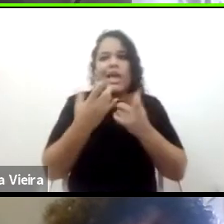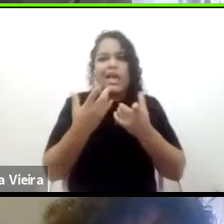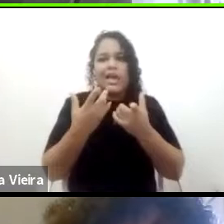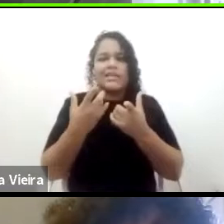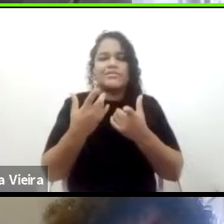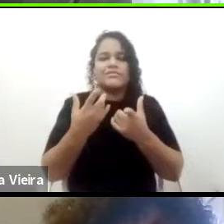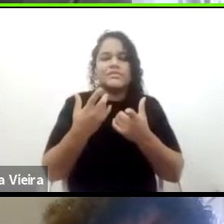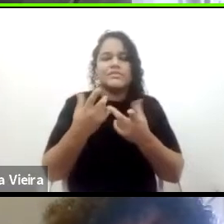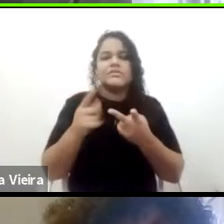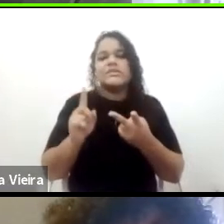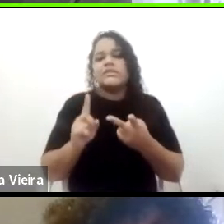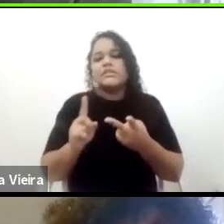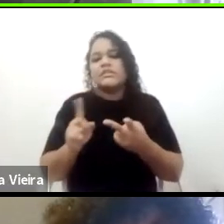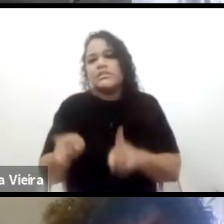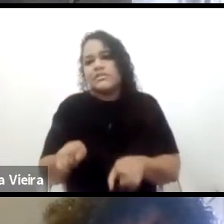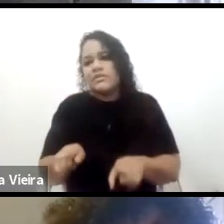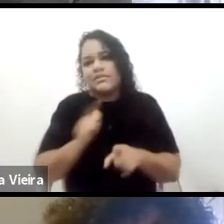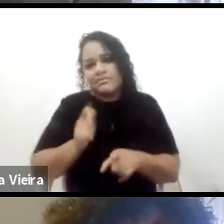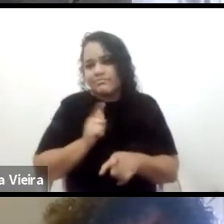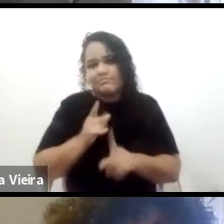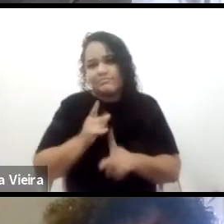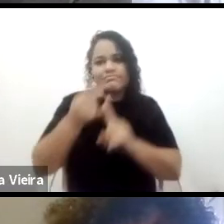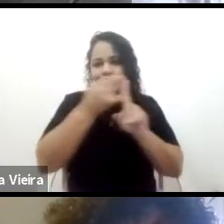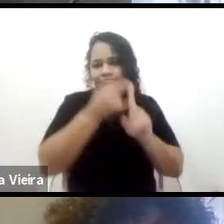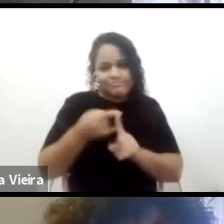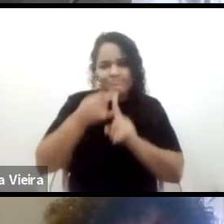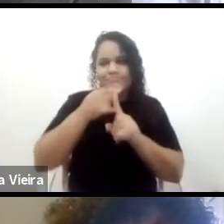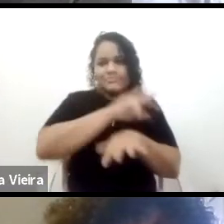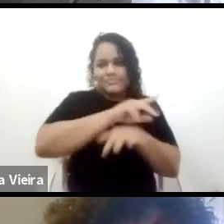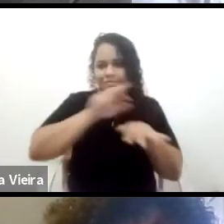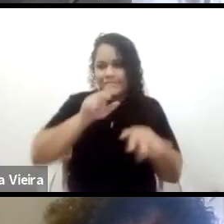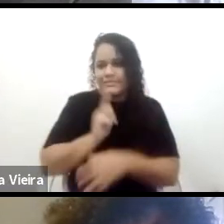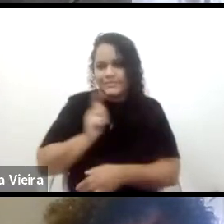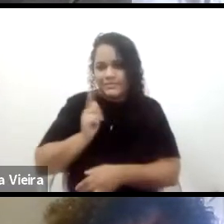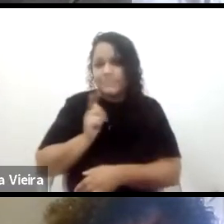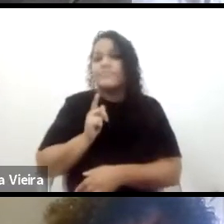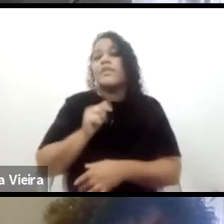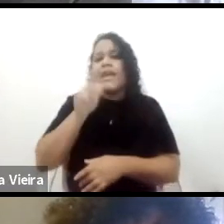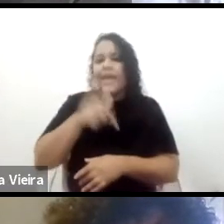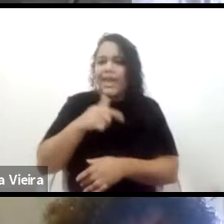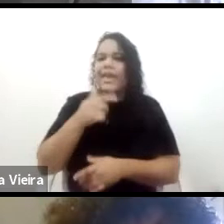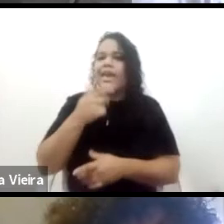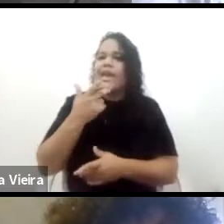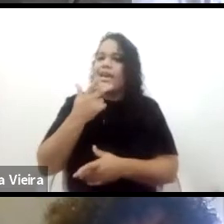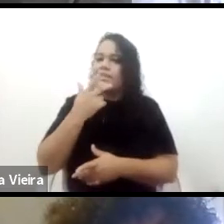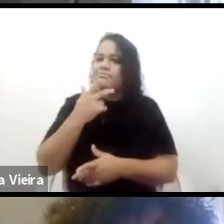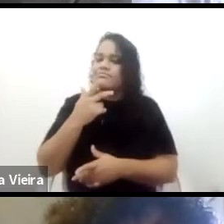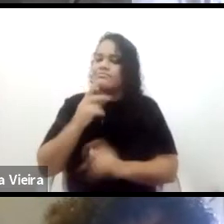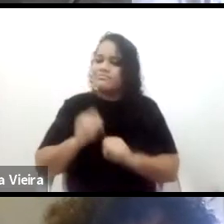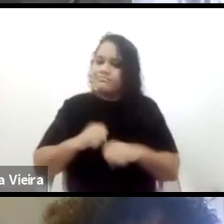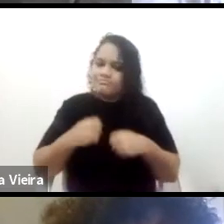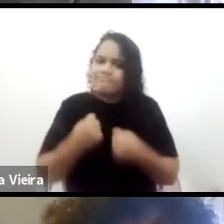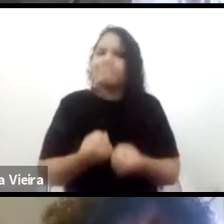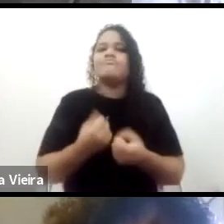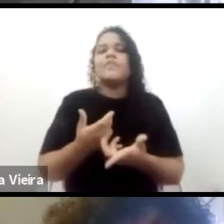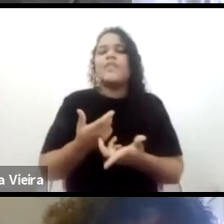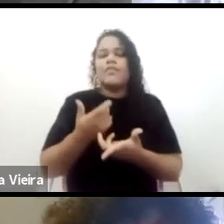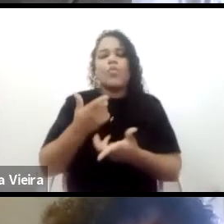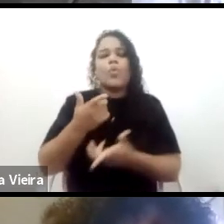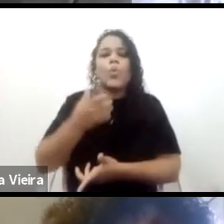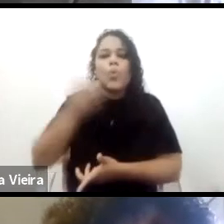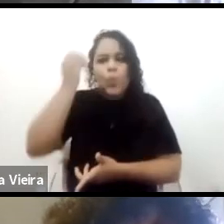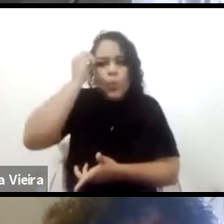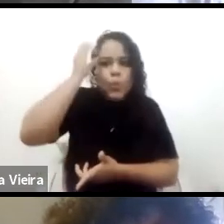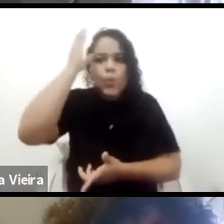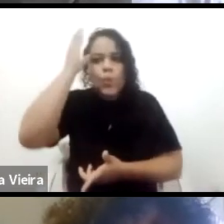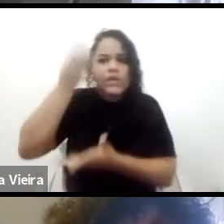que a gente está tendo, como que esse movimento de circulação do conhecimento está ampliando o diálogo